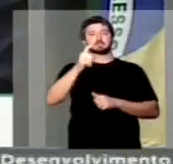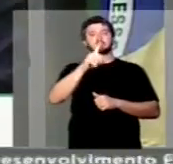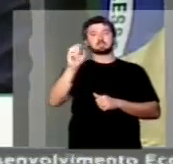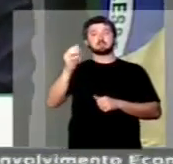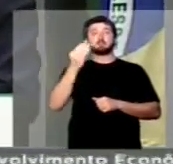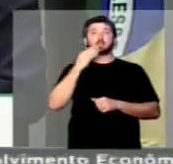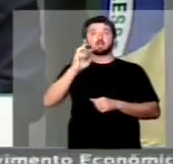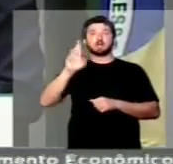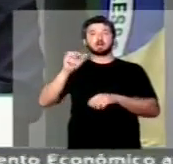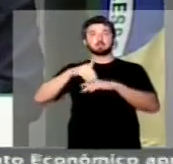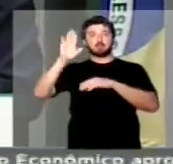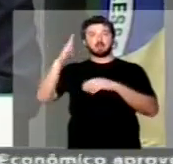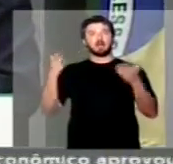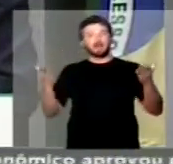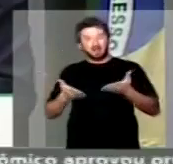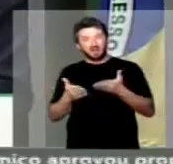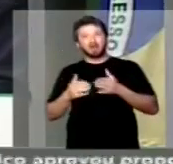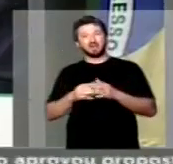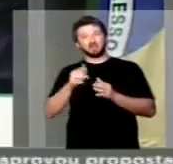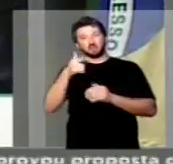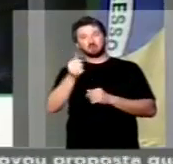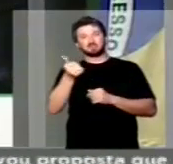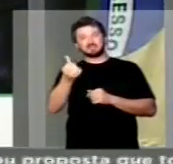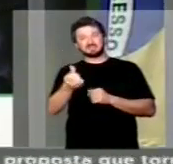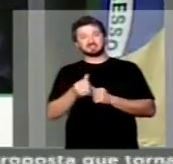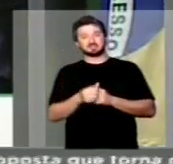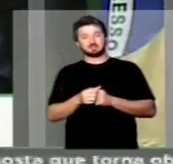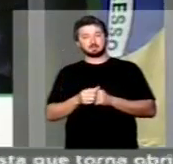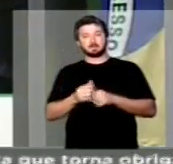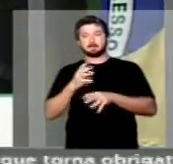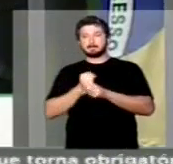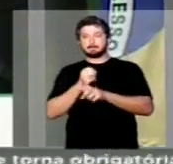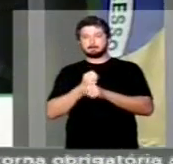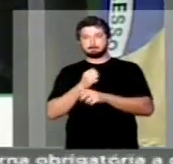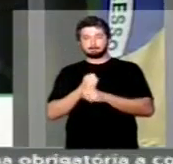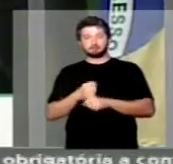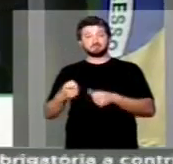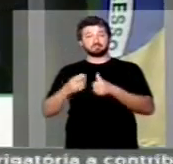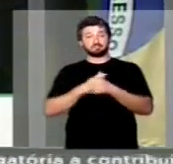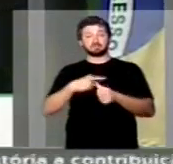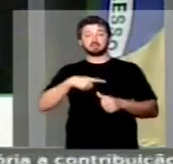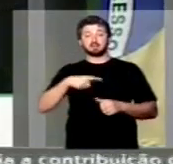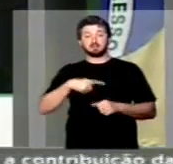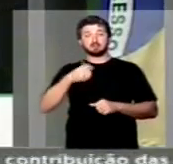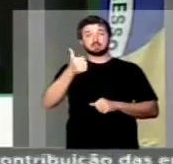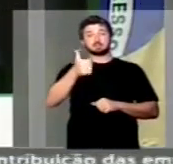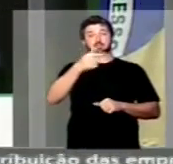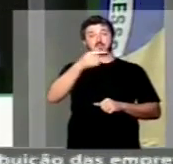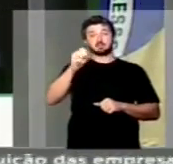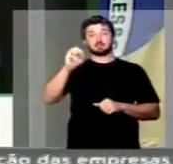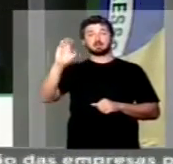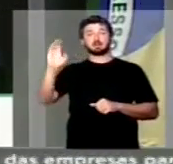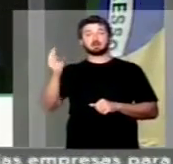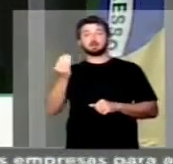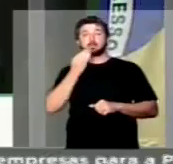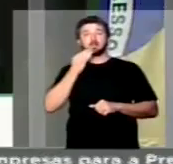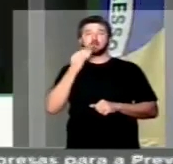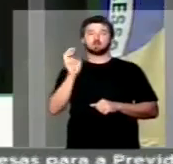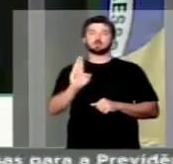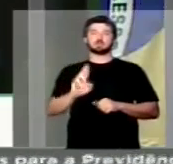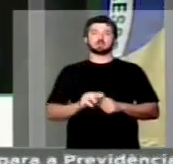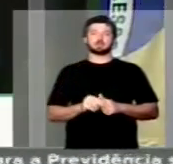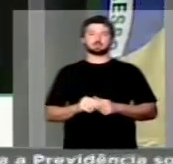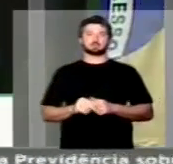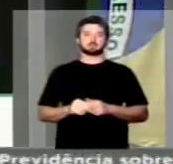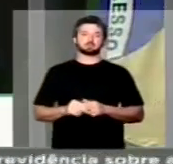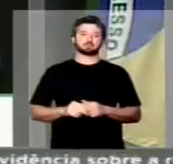bilhões. E agora, em 2016, um orçamento com um déficit de R 170 bilhões,